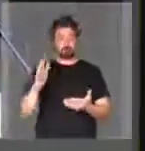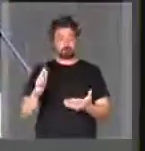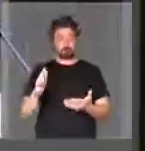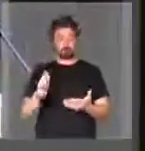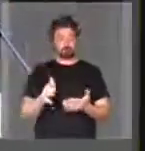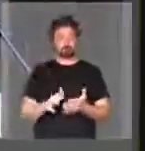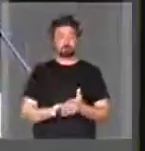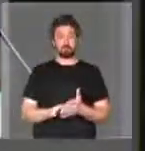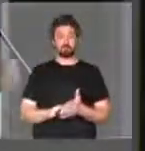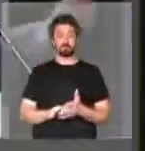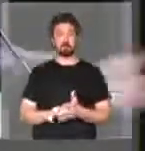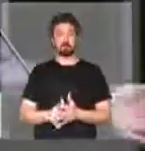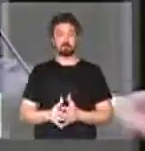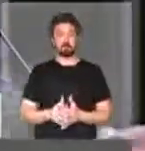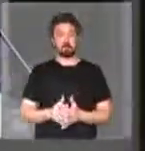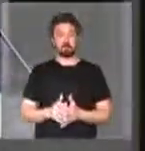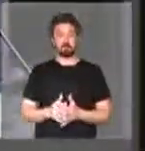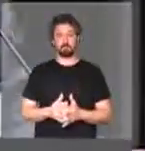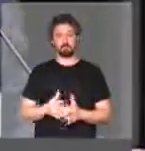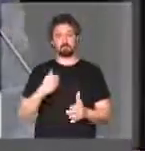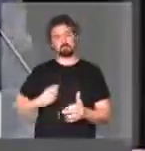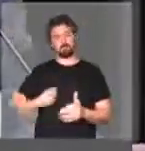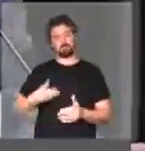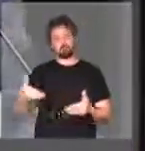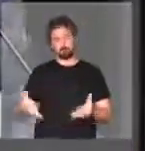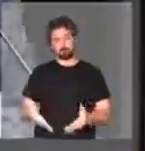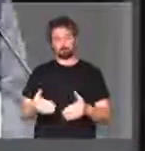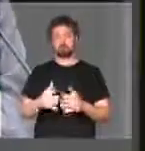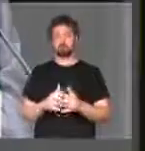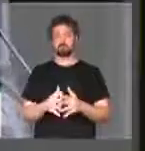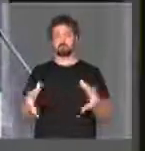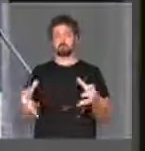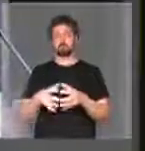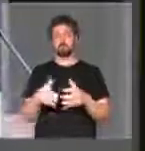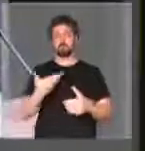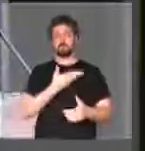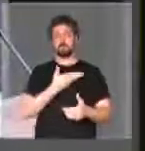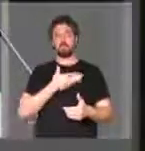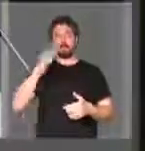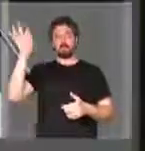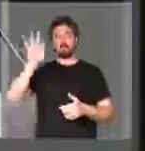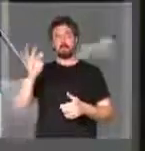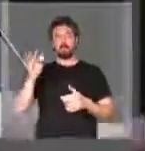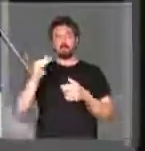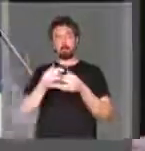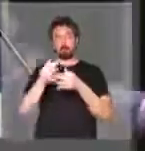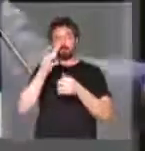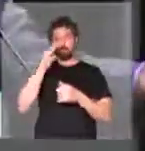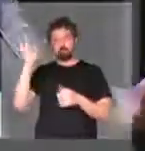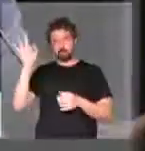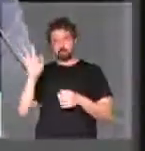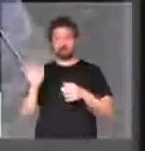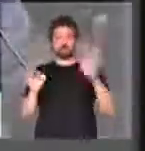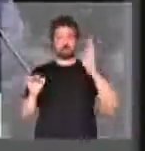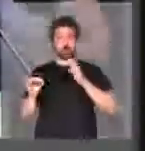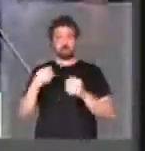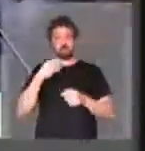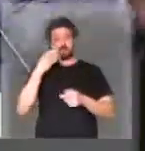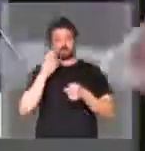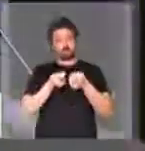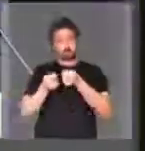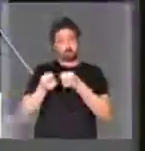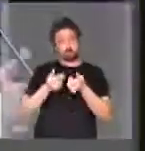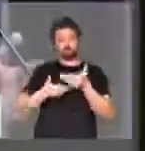nós temos agora, participo aqui do grupo de amizade França-Brasil, tenho buscado estreitar